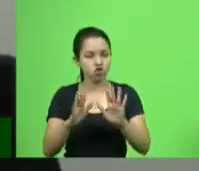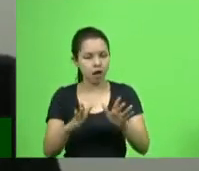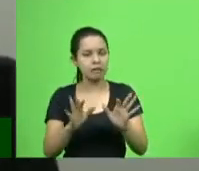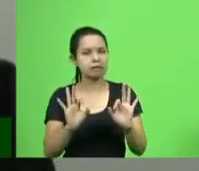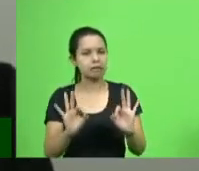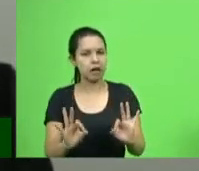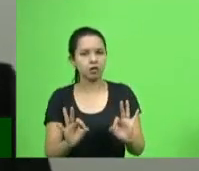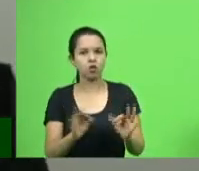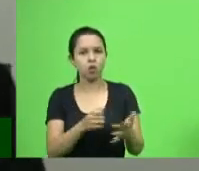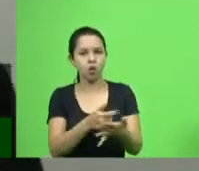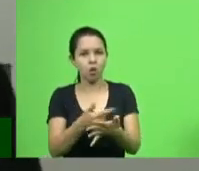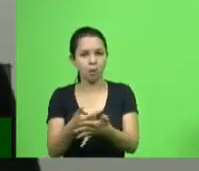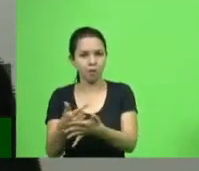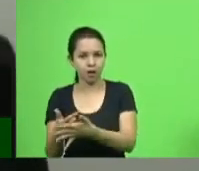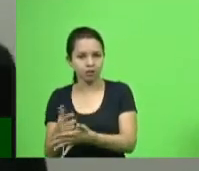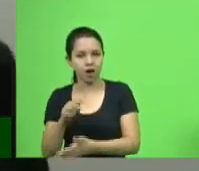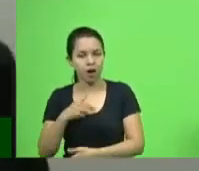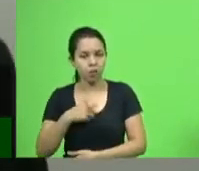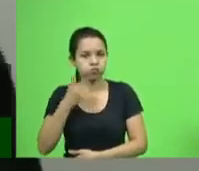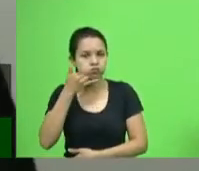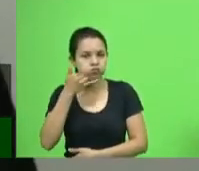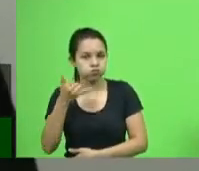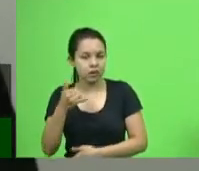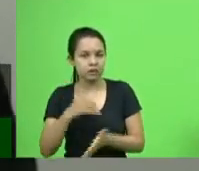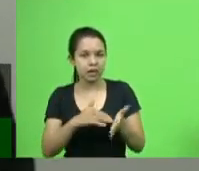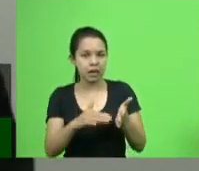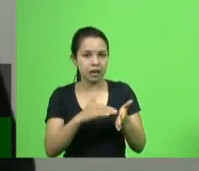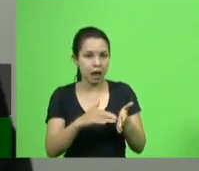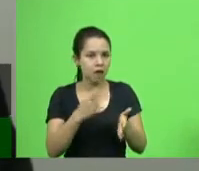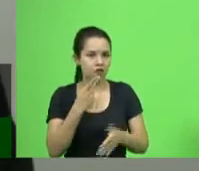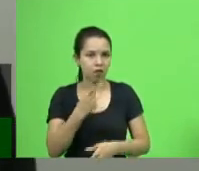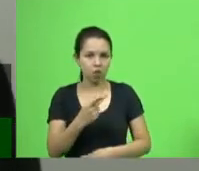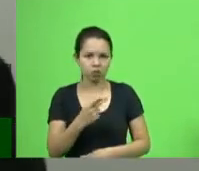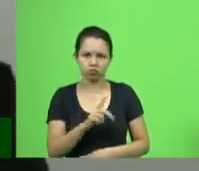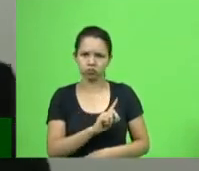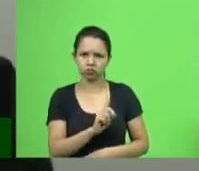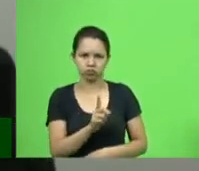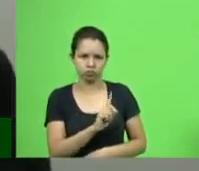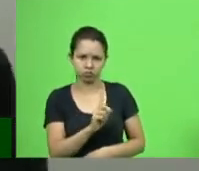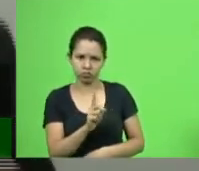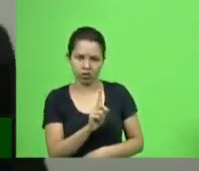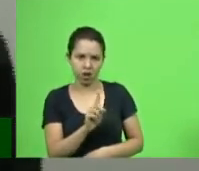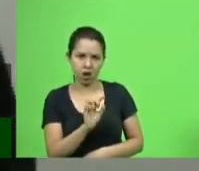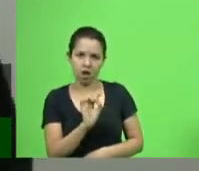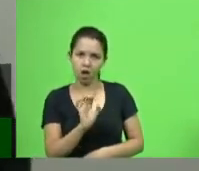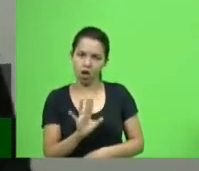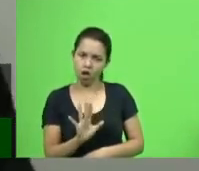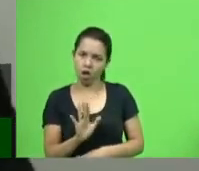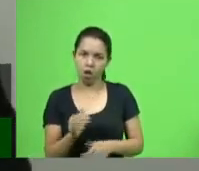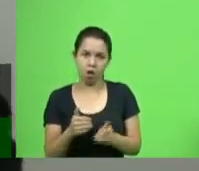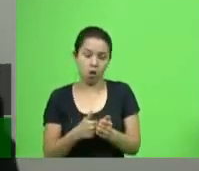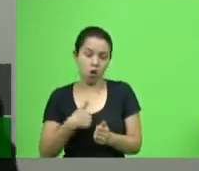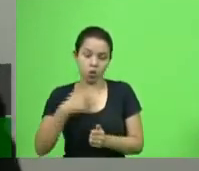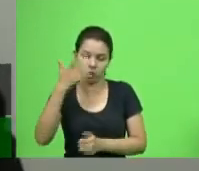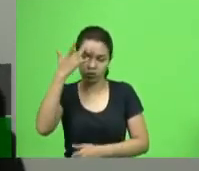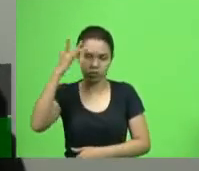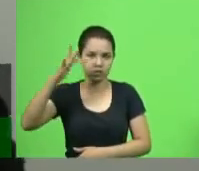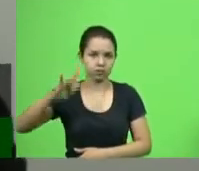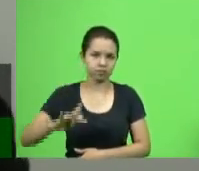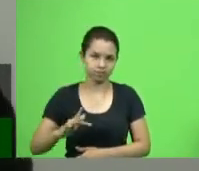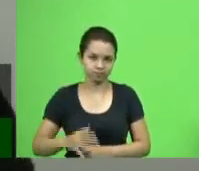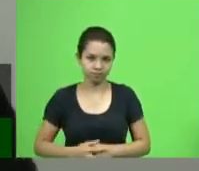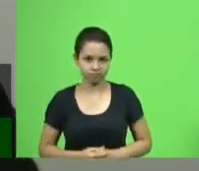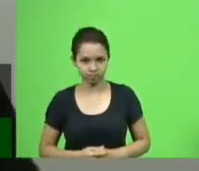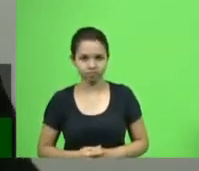entrei em contato com o secretário André Mota e falou, não, essa informação é extraoficial. Eu também não sei. Porque quando eu falei,